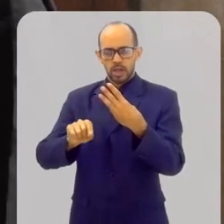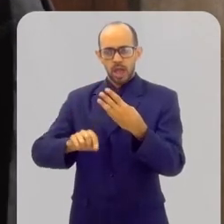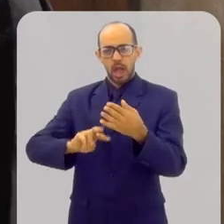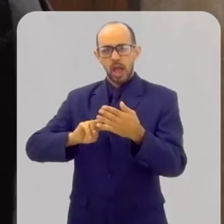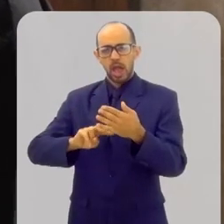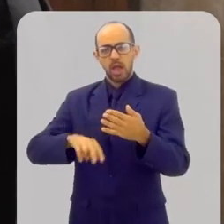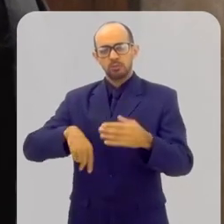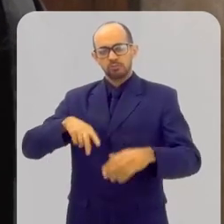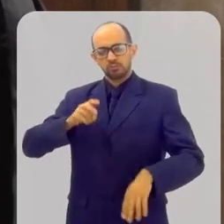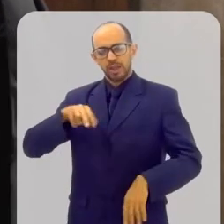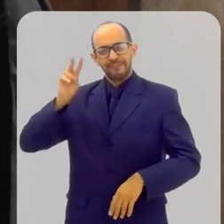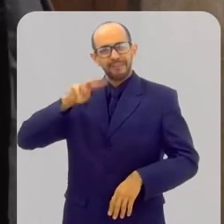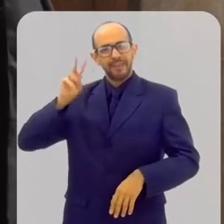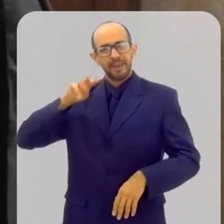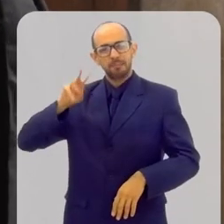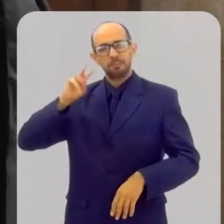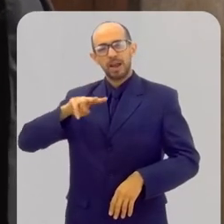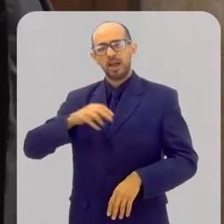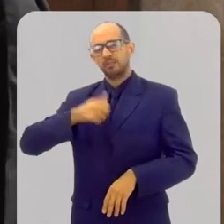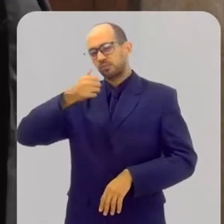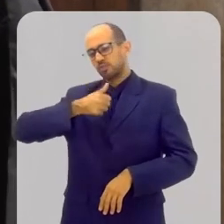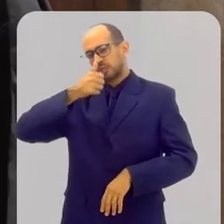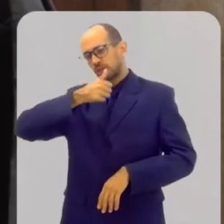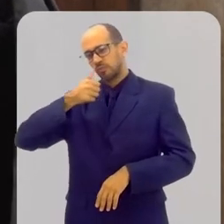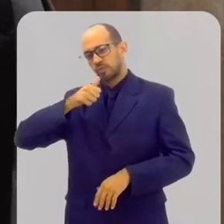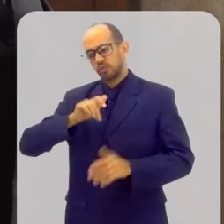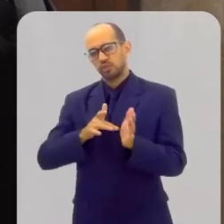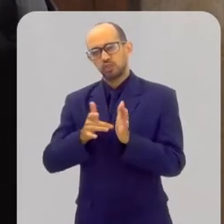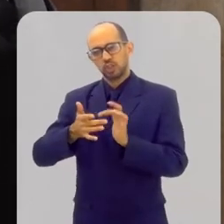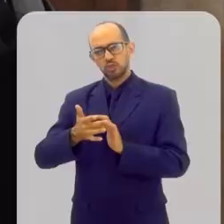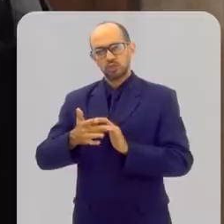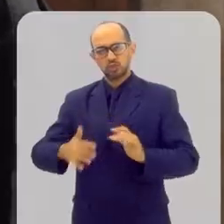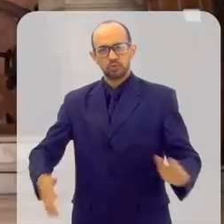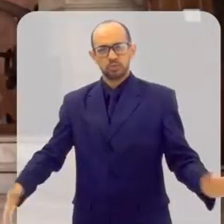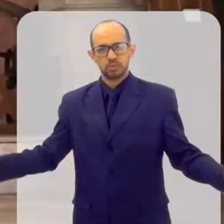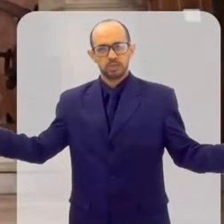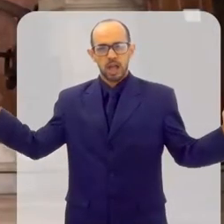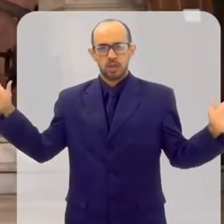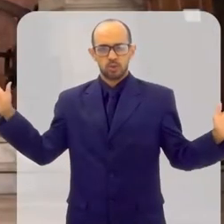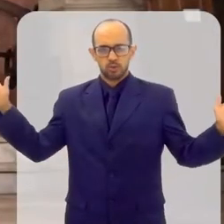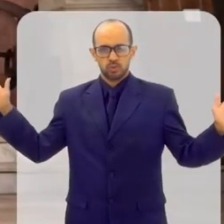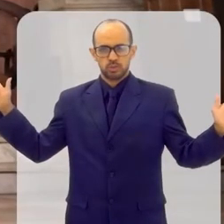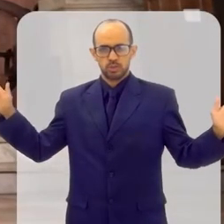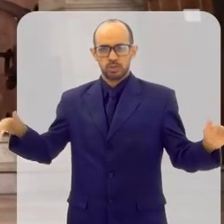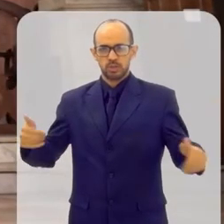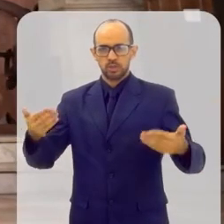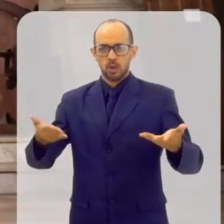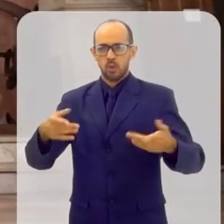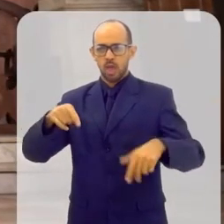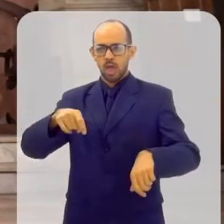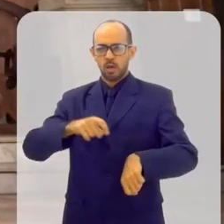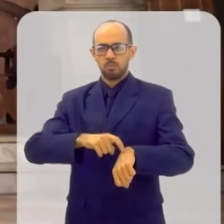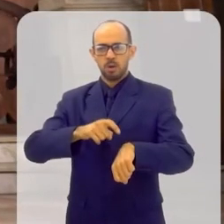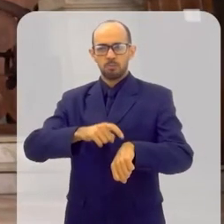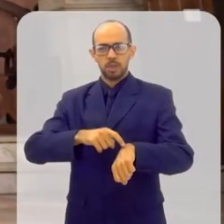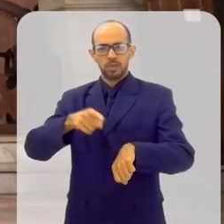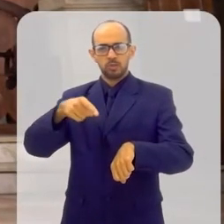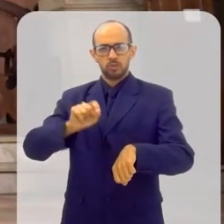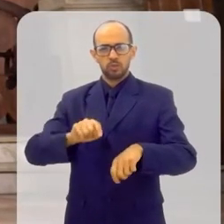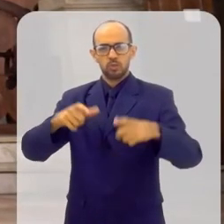atualização do sacrifício de Jesus no Calvário. E também, esta sepultura é o lugar onde ele